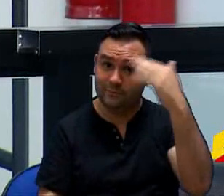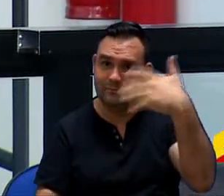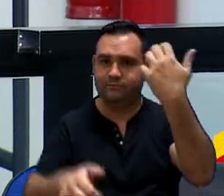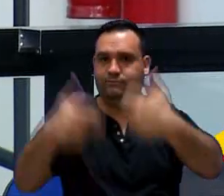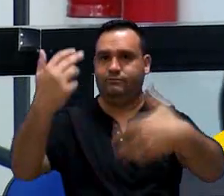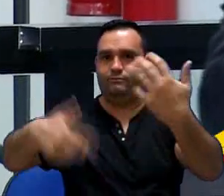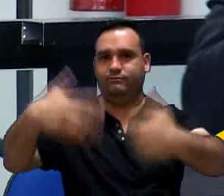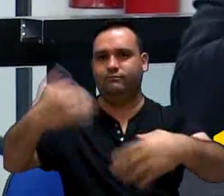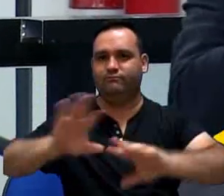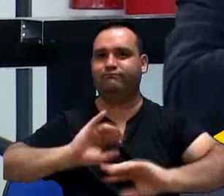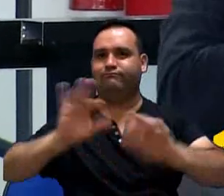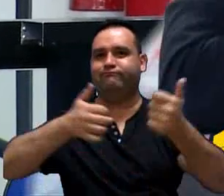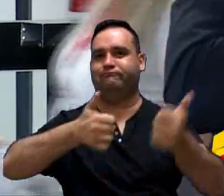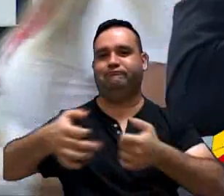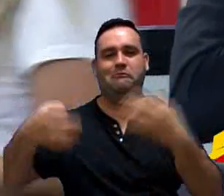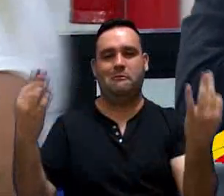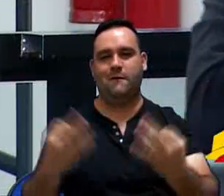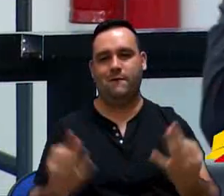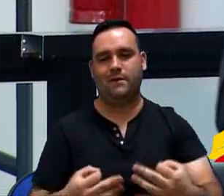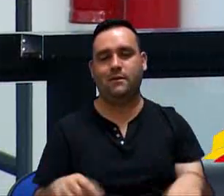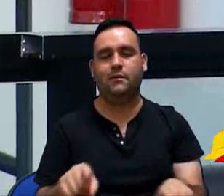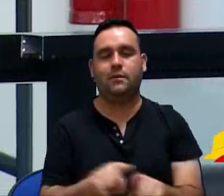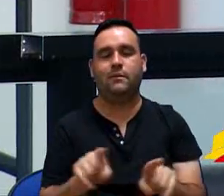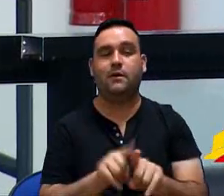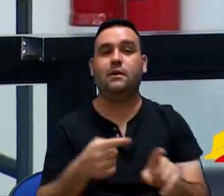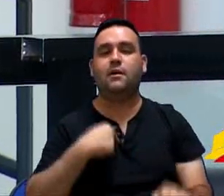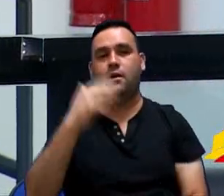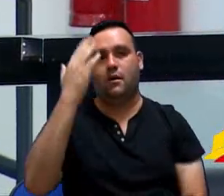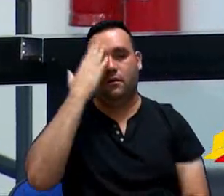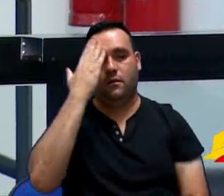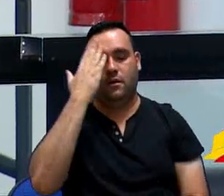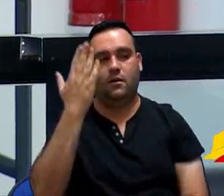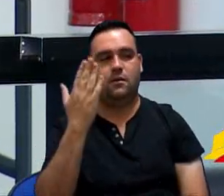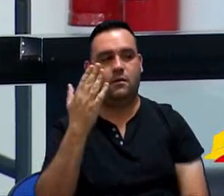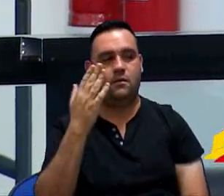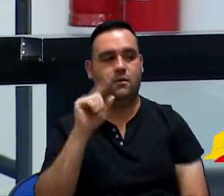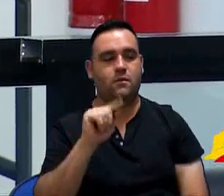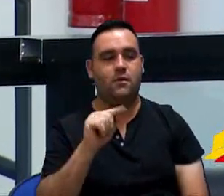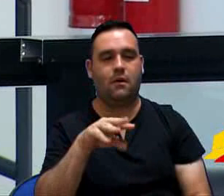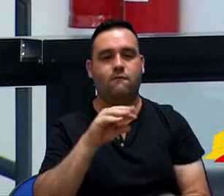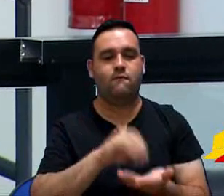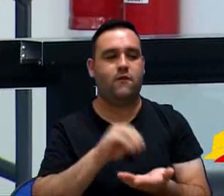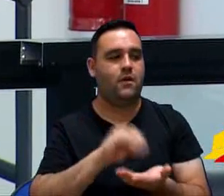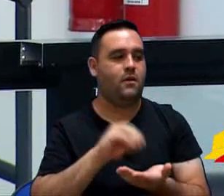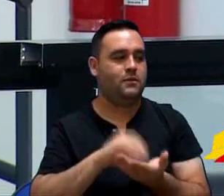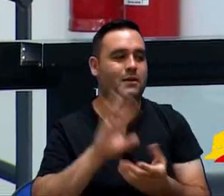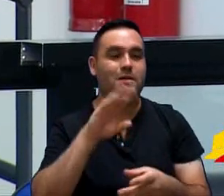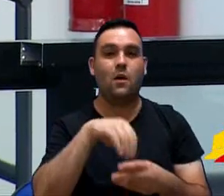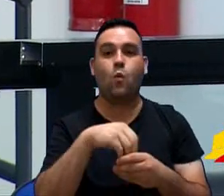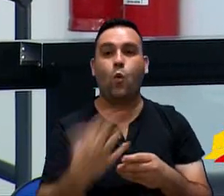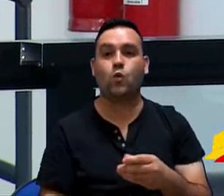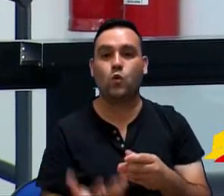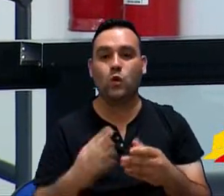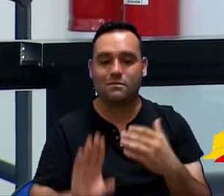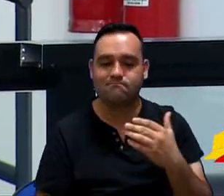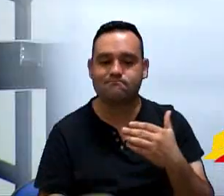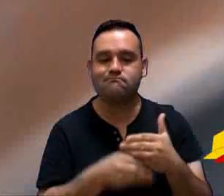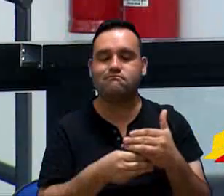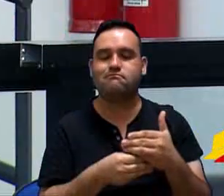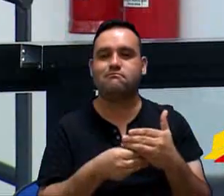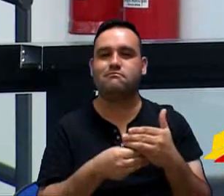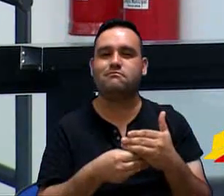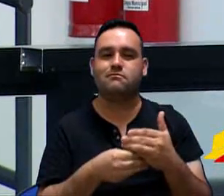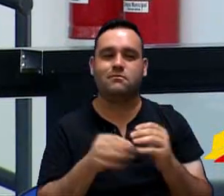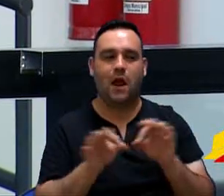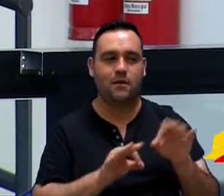explanação do vereador sobre esse projeto e entendo que realmente falta um conteúdo para complementar o